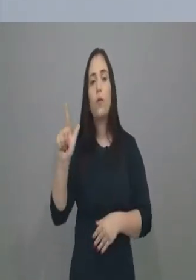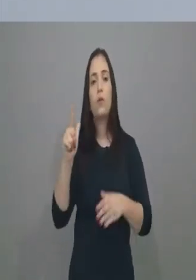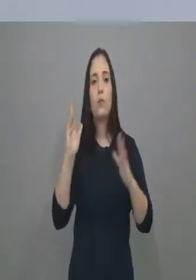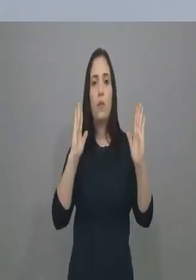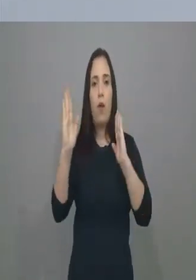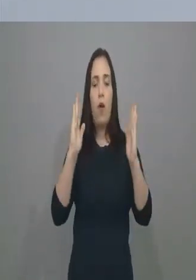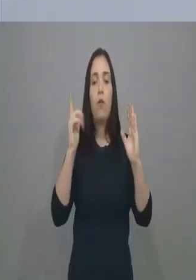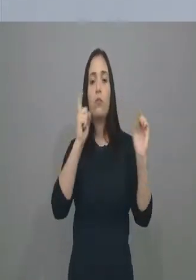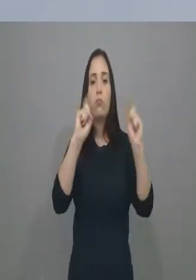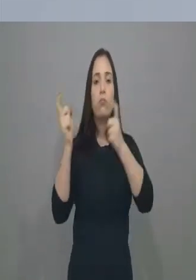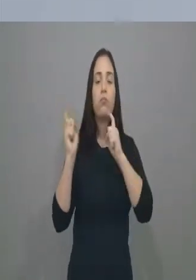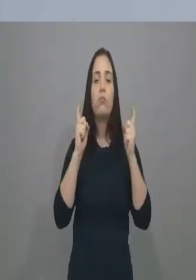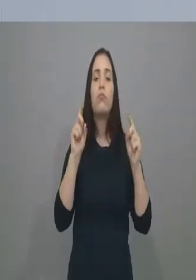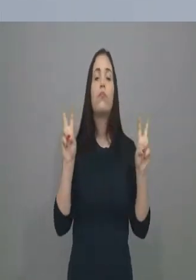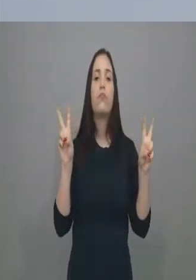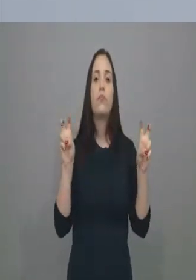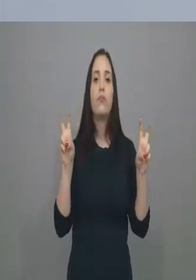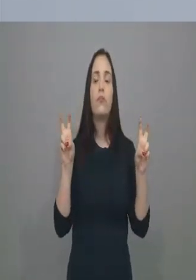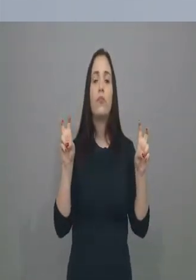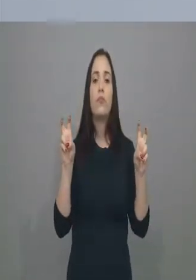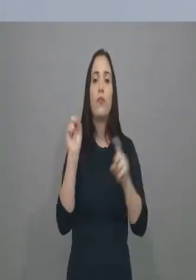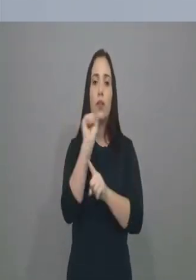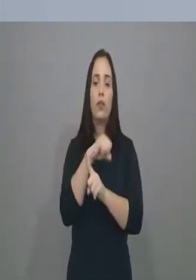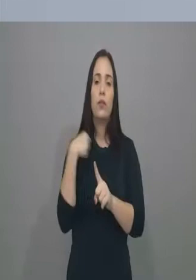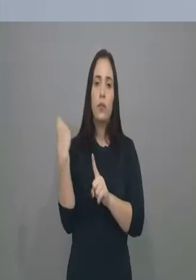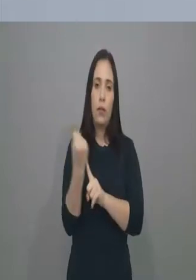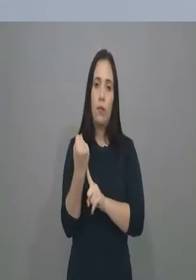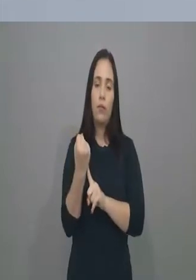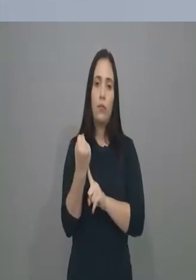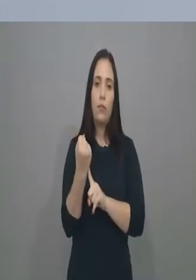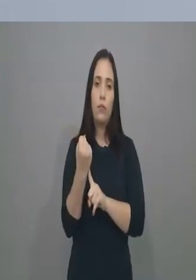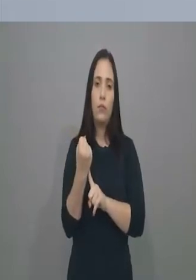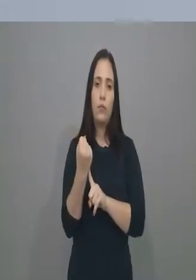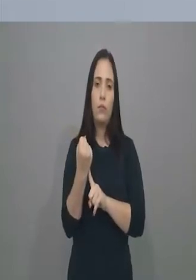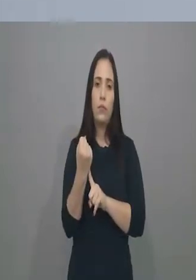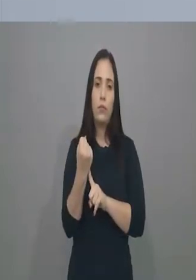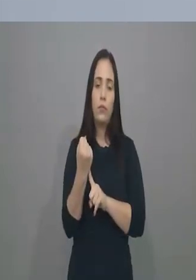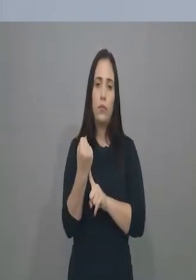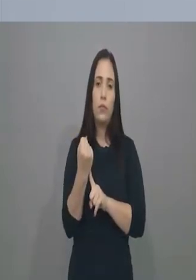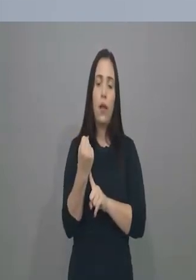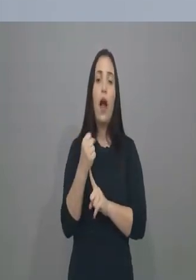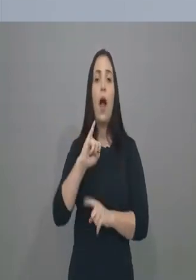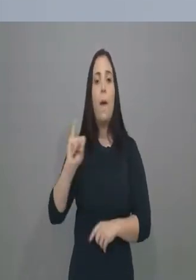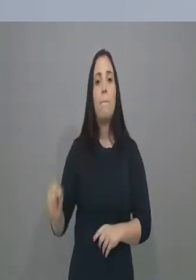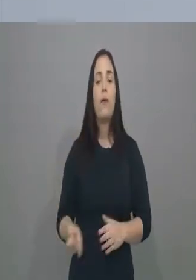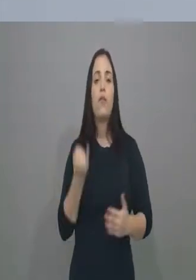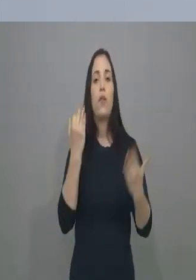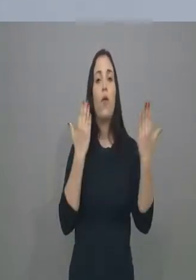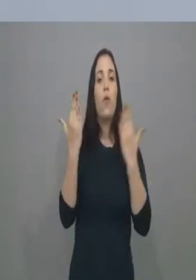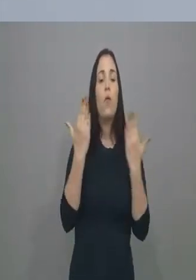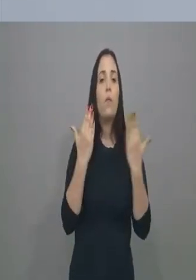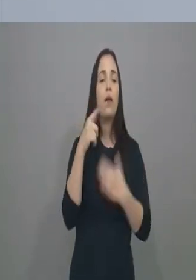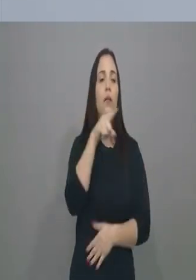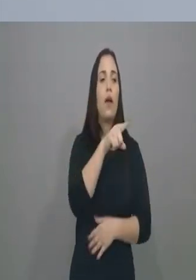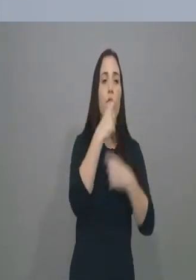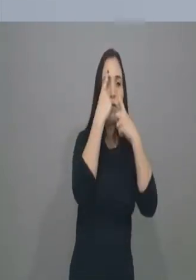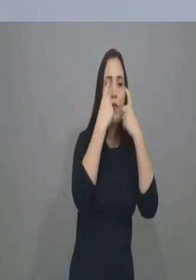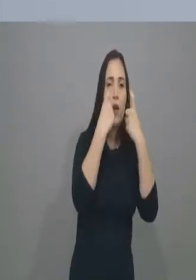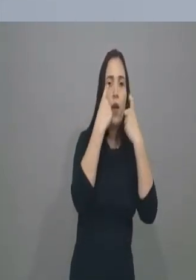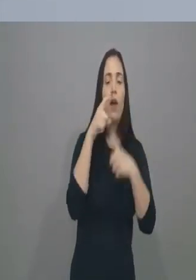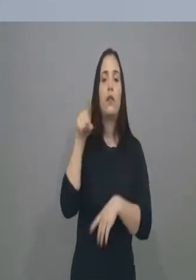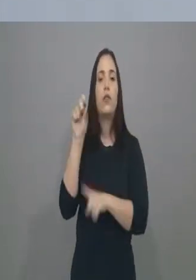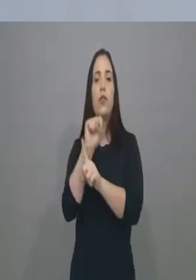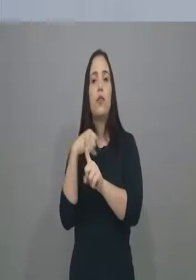no posto do Bloco, é a questão social. E, paralelo, o combate em si da